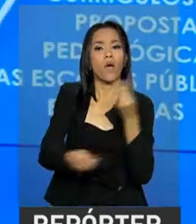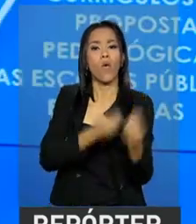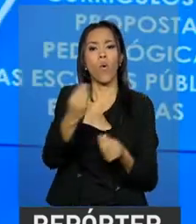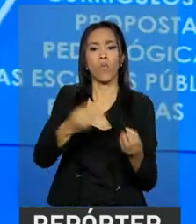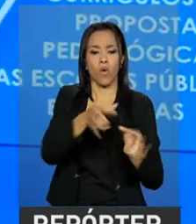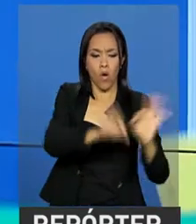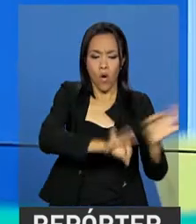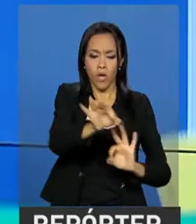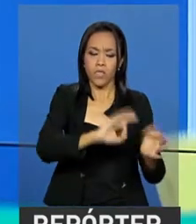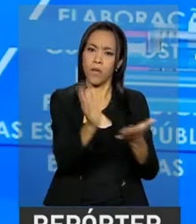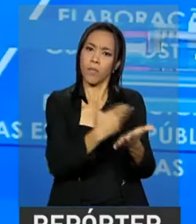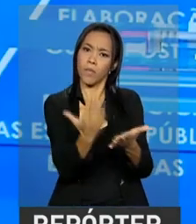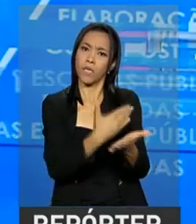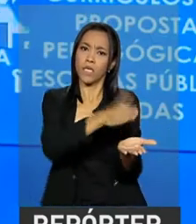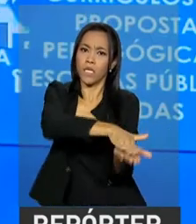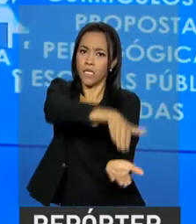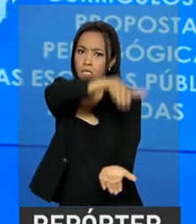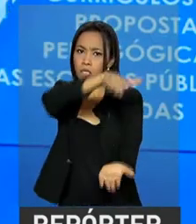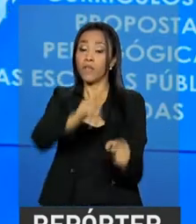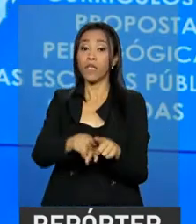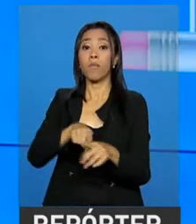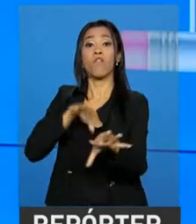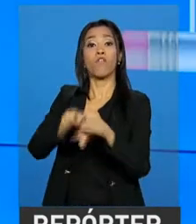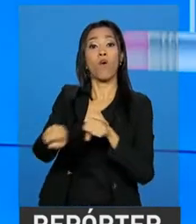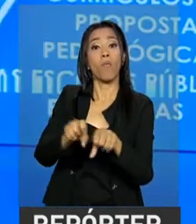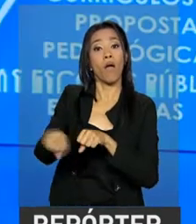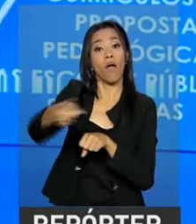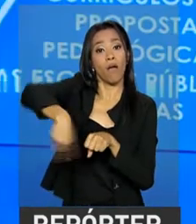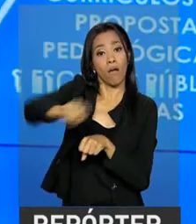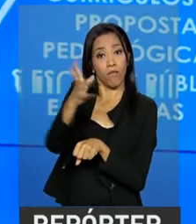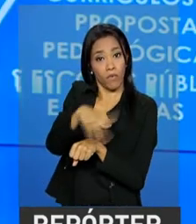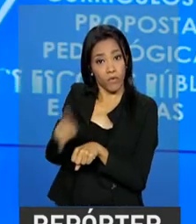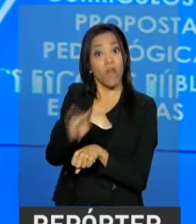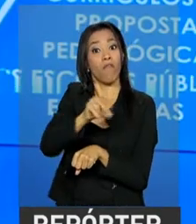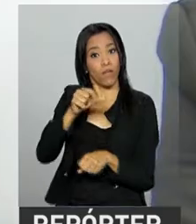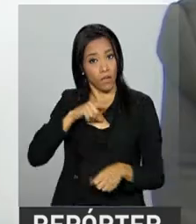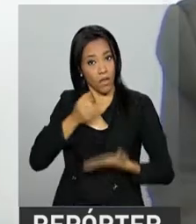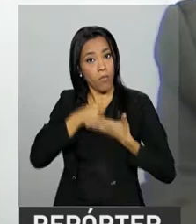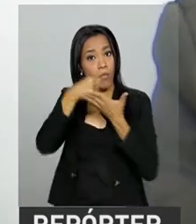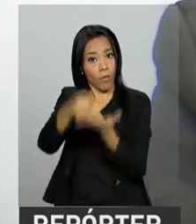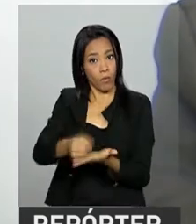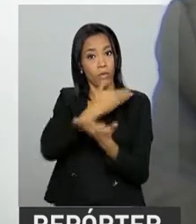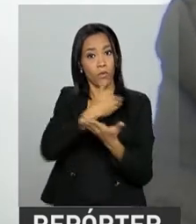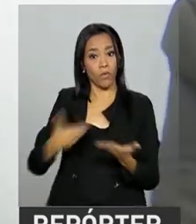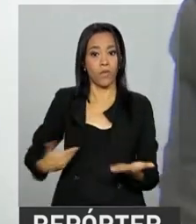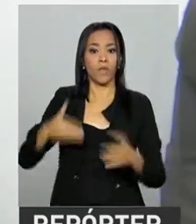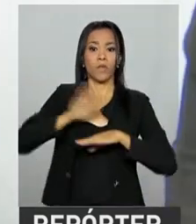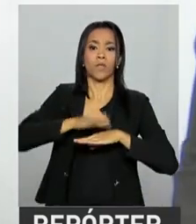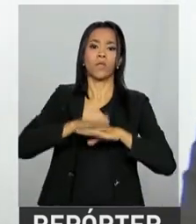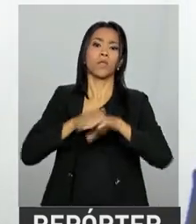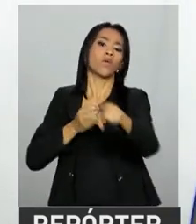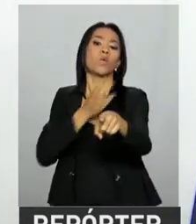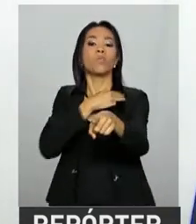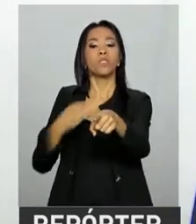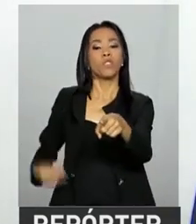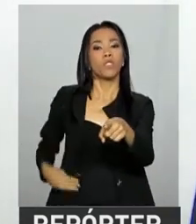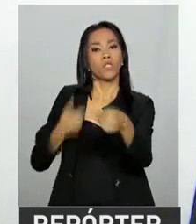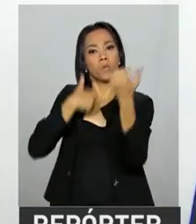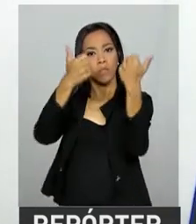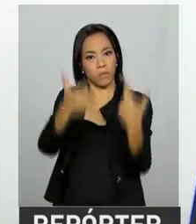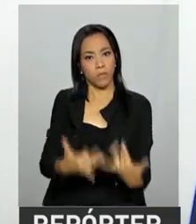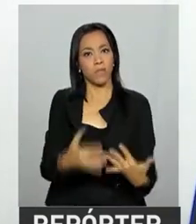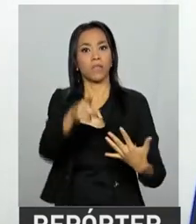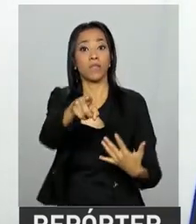formação dos professores, o que inclusive vai ter apoio do governo. Segundo o ministro da Educação, também abre